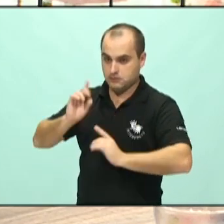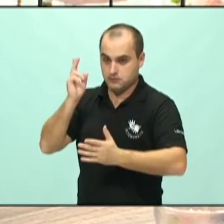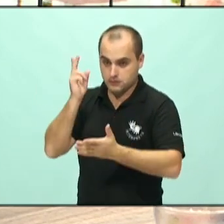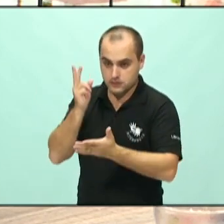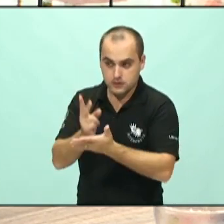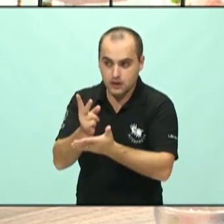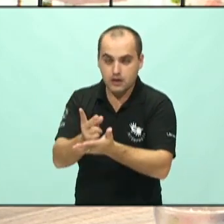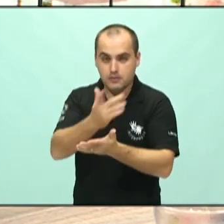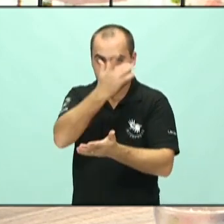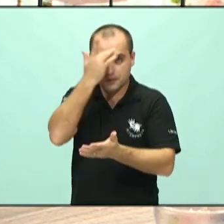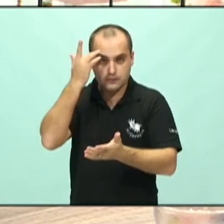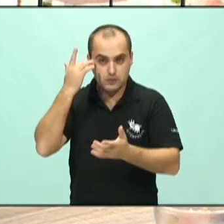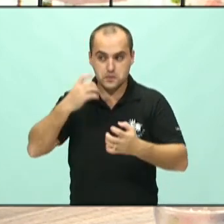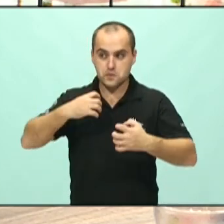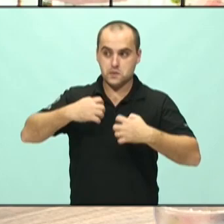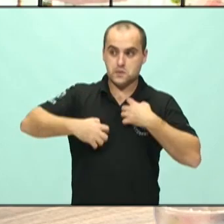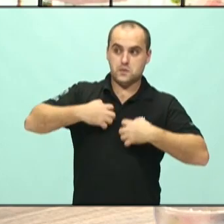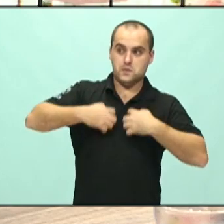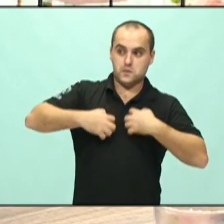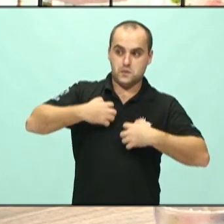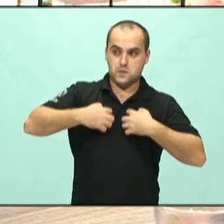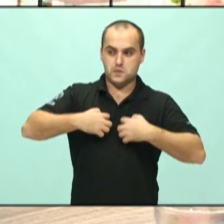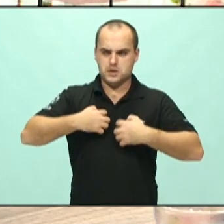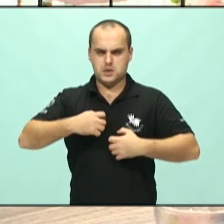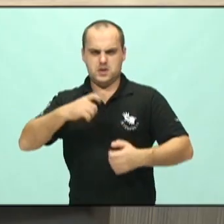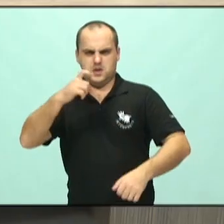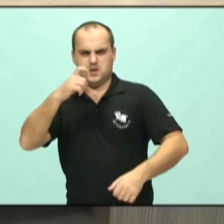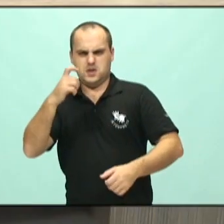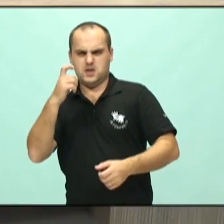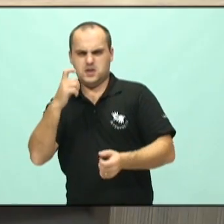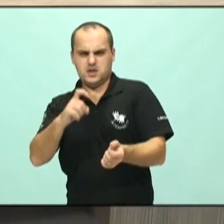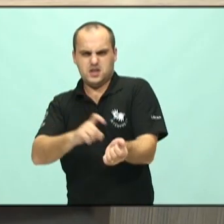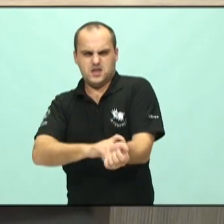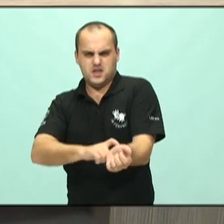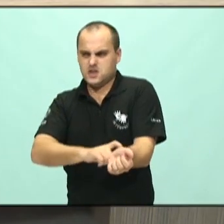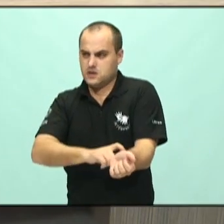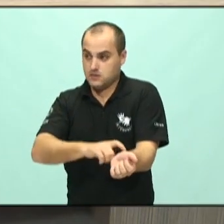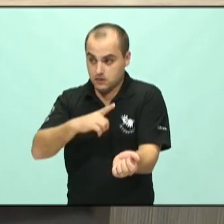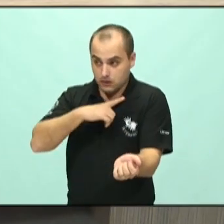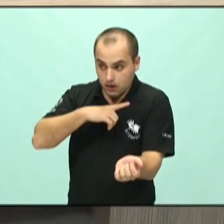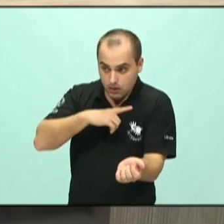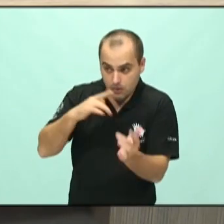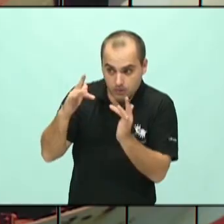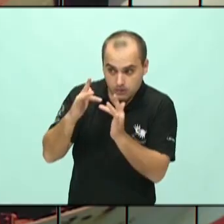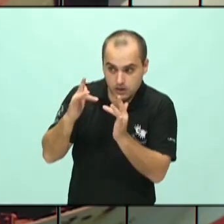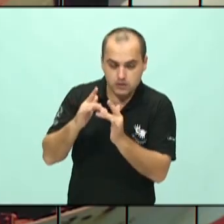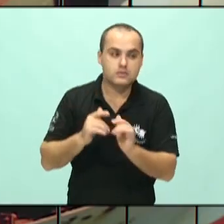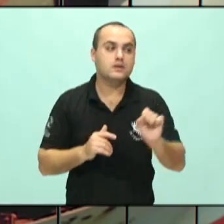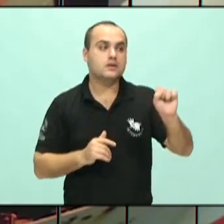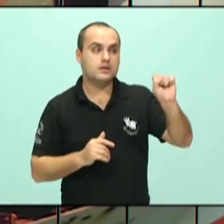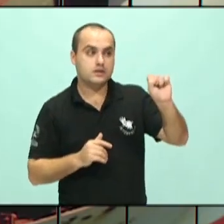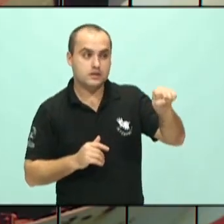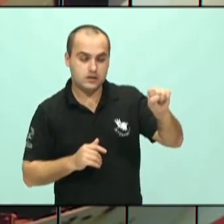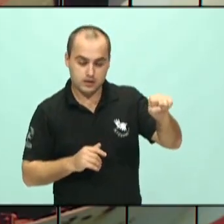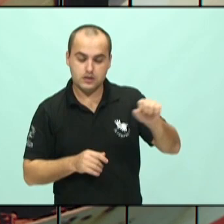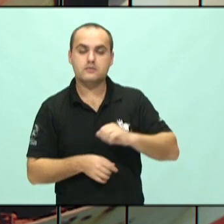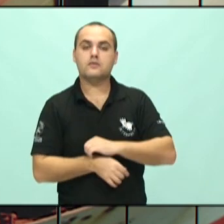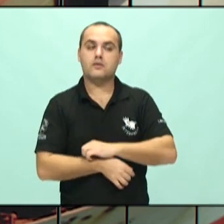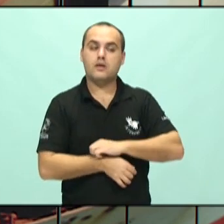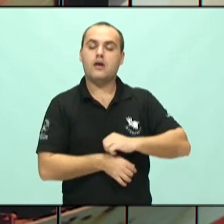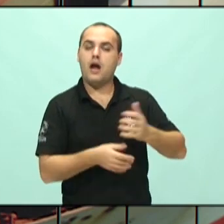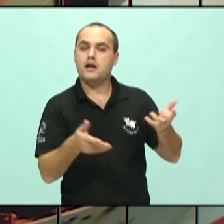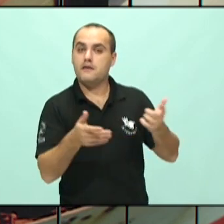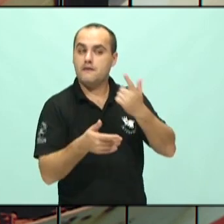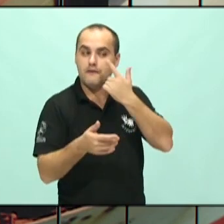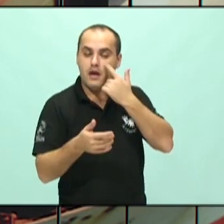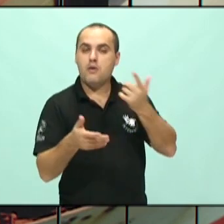quadros de ansiedade e estresse? Sim, sim. Hoje a gente observa que a ansiedade, o estresse,